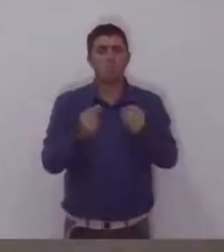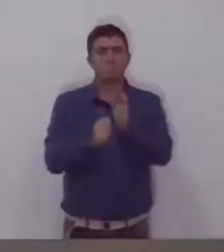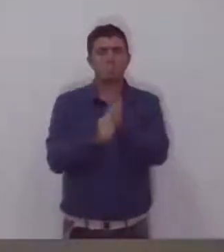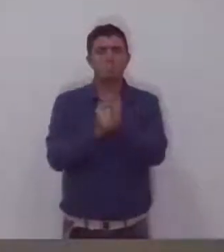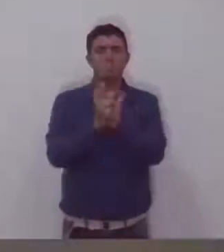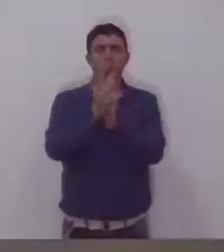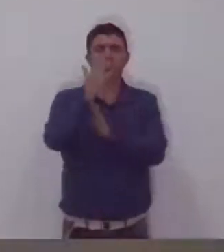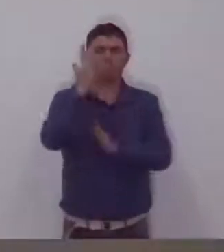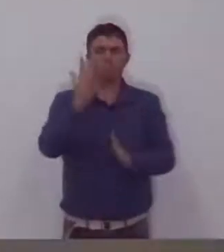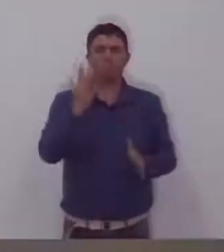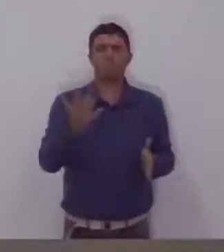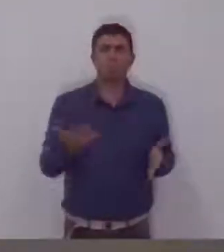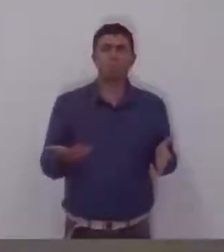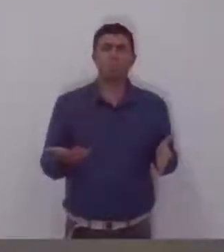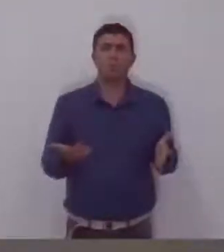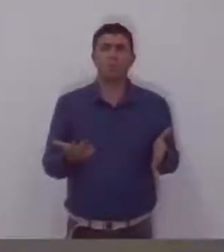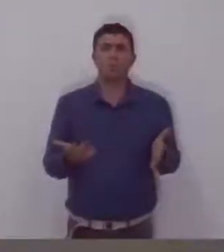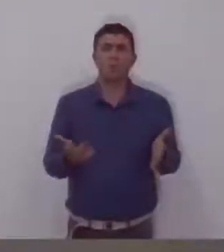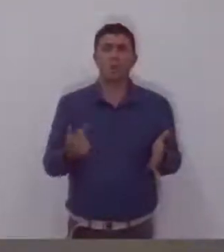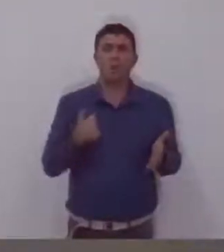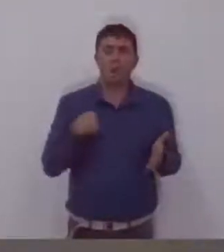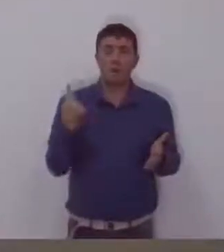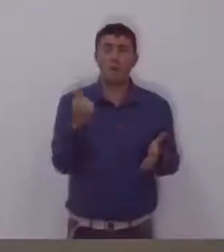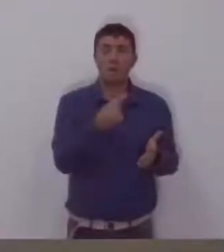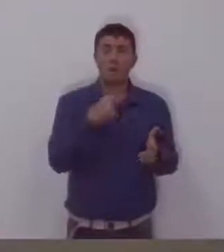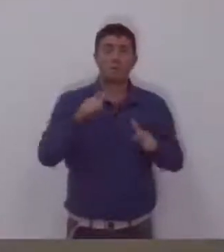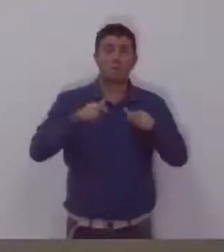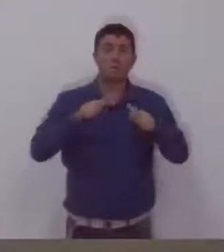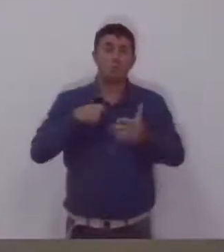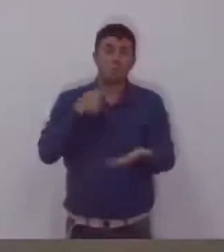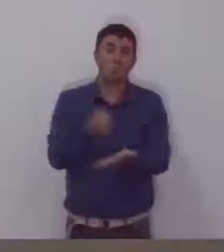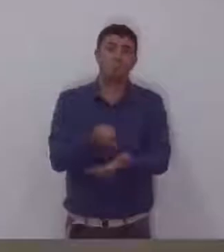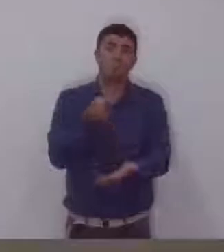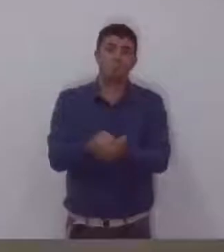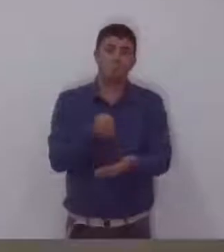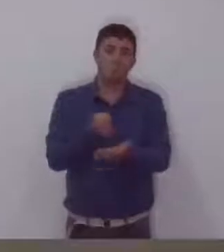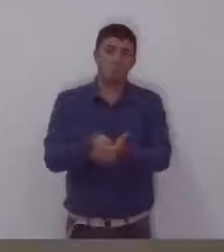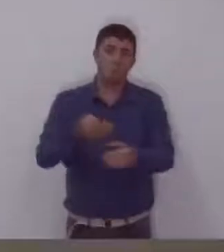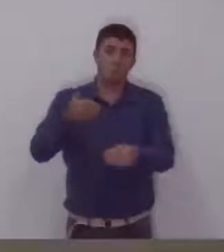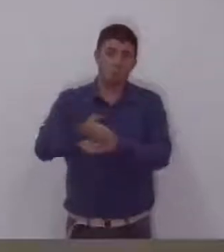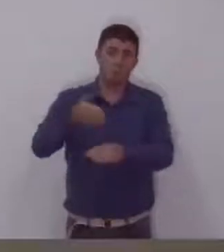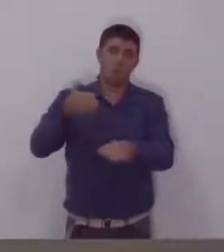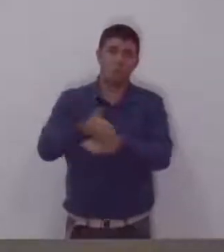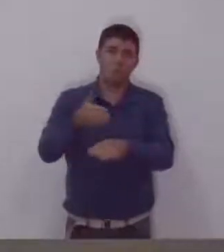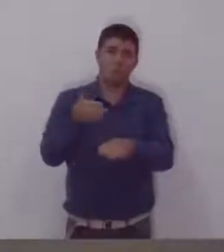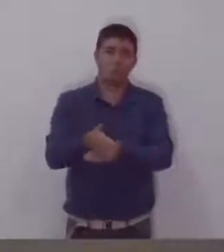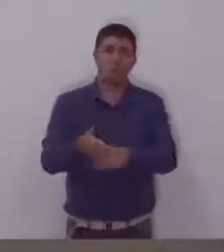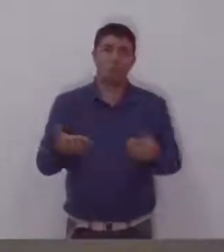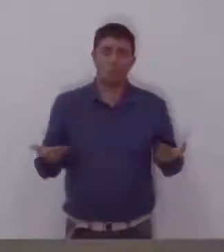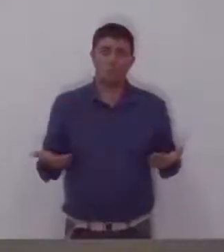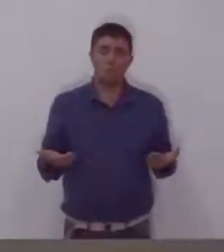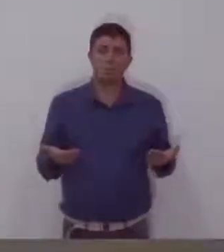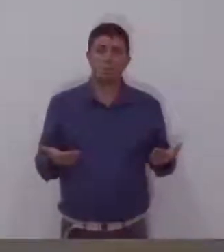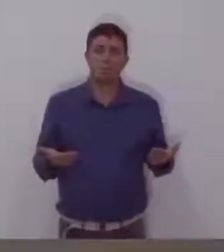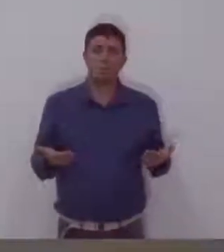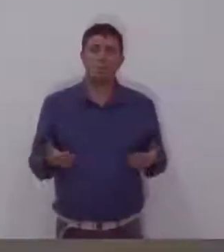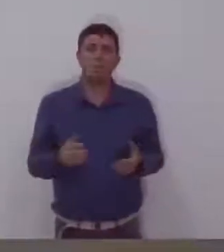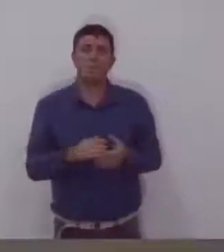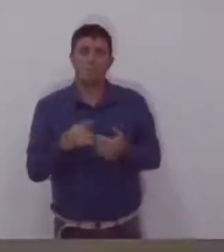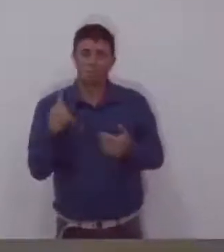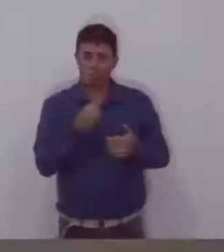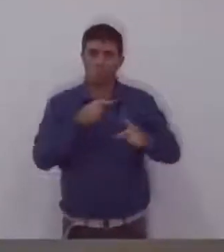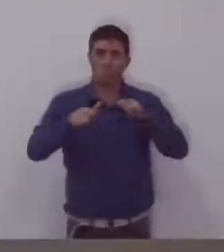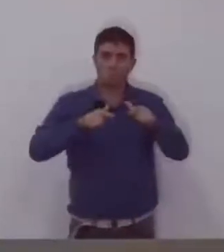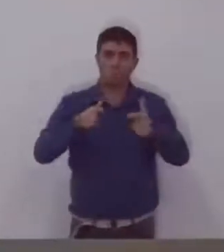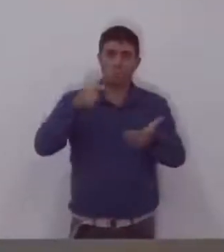Alguns aqui participaram de todas. a nossa, digo, acredito, que é a nossa obrigação participar. A gente não estava fazendo favor nenhum. É a